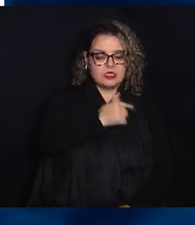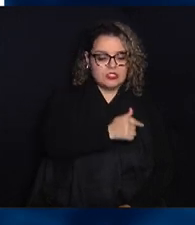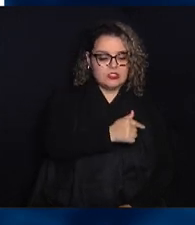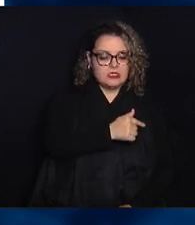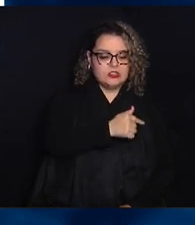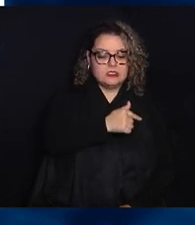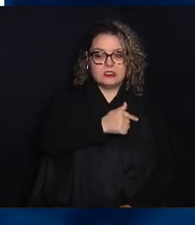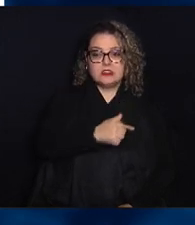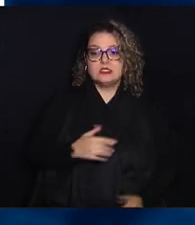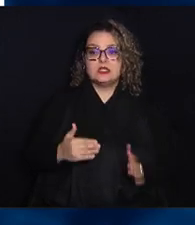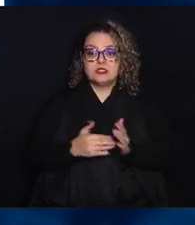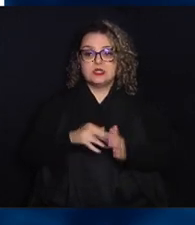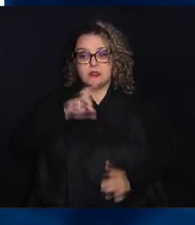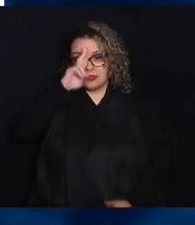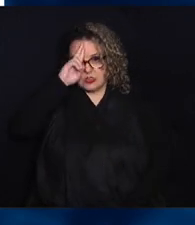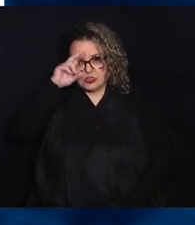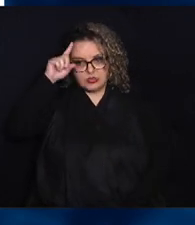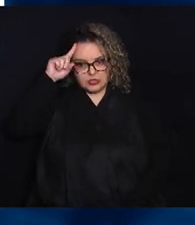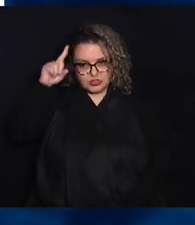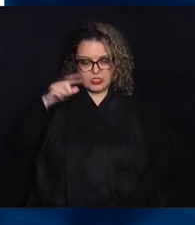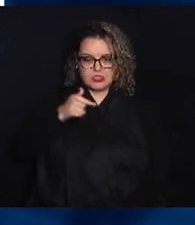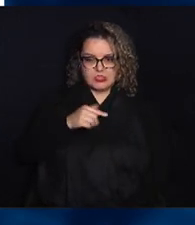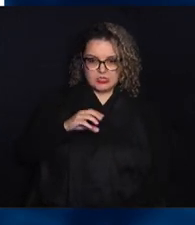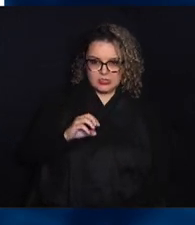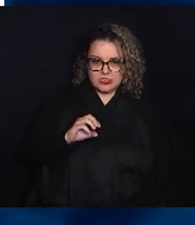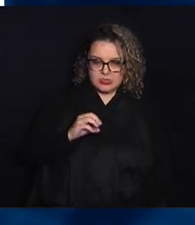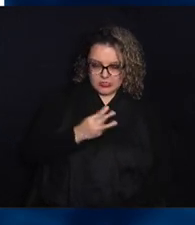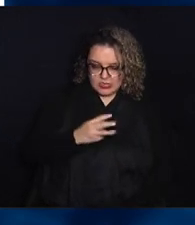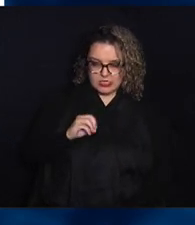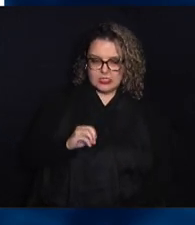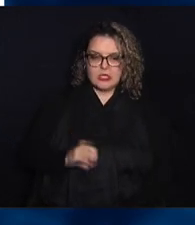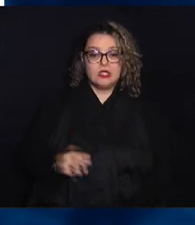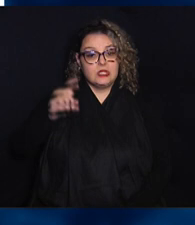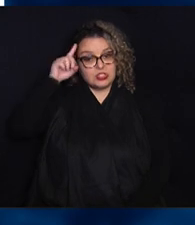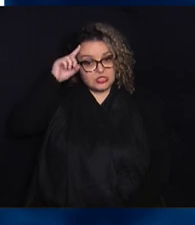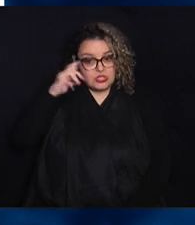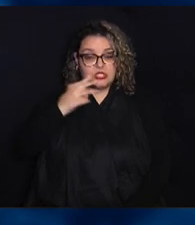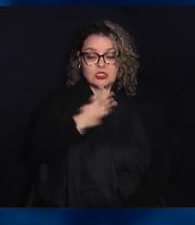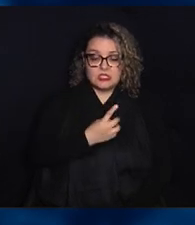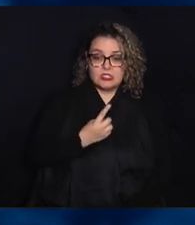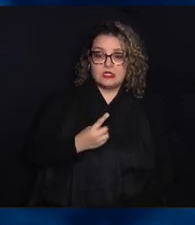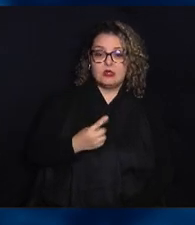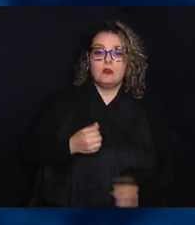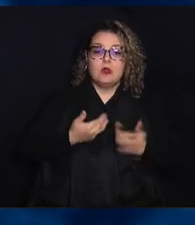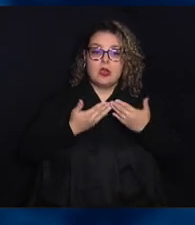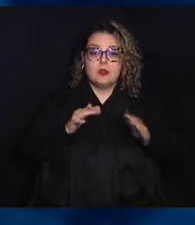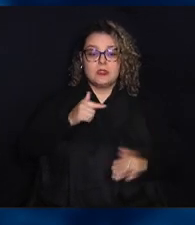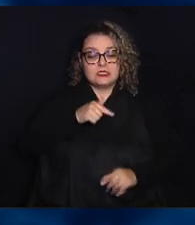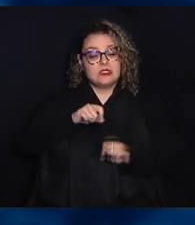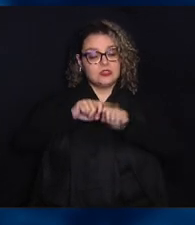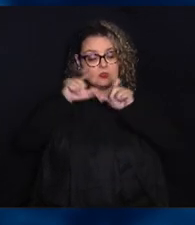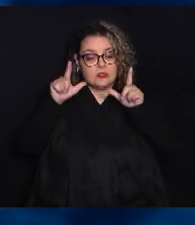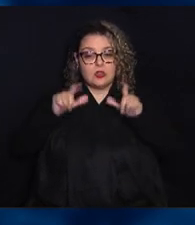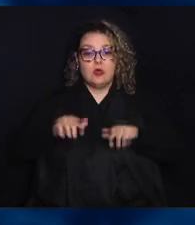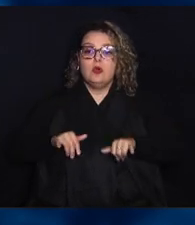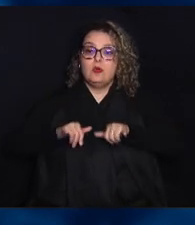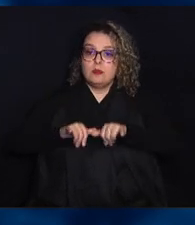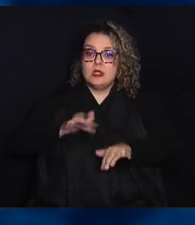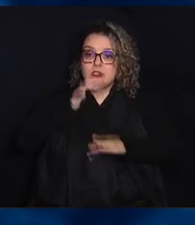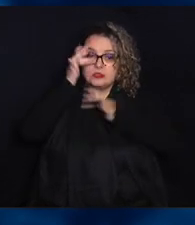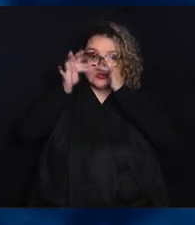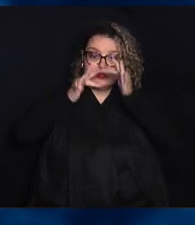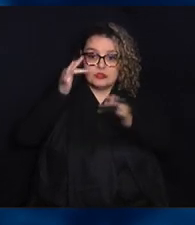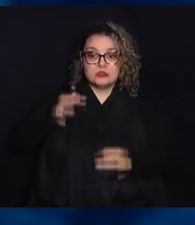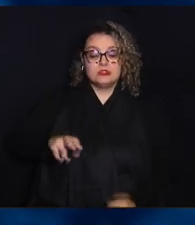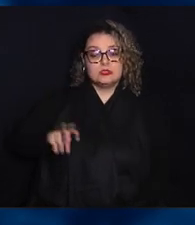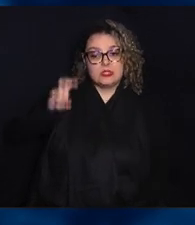manhã ao meio-dia. Na sexta-feira, dia 31, abre às 7 horas da manhã. O mercado de flores funciona na quinta